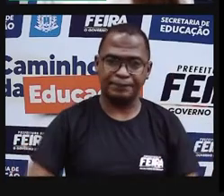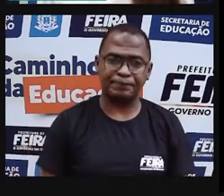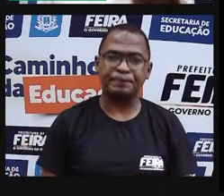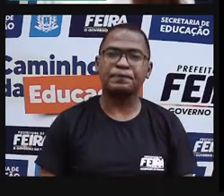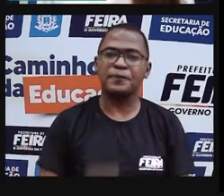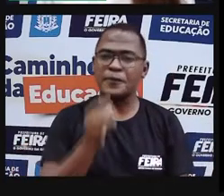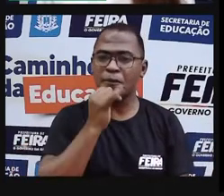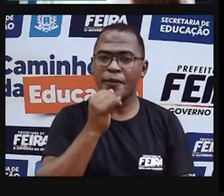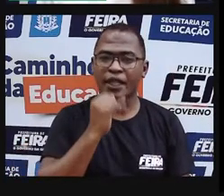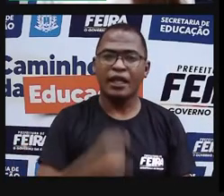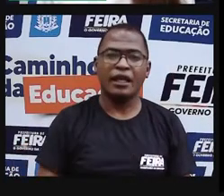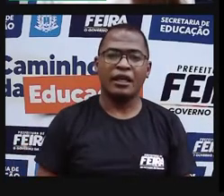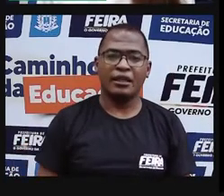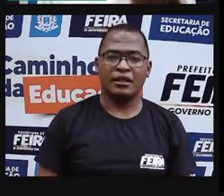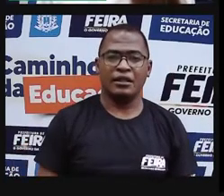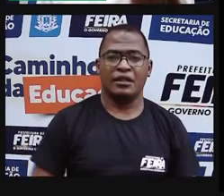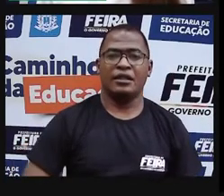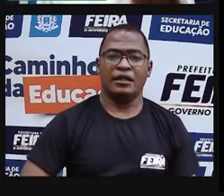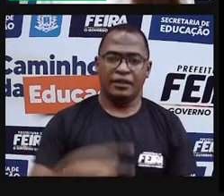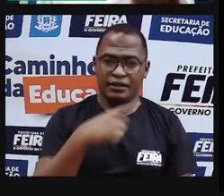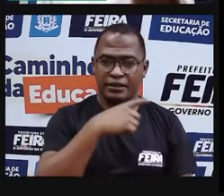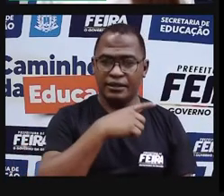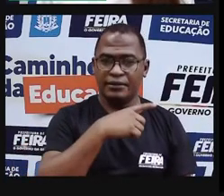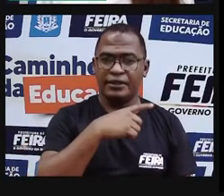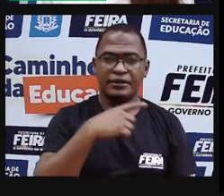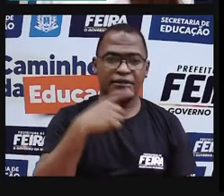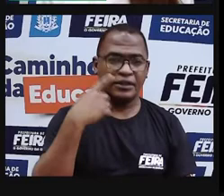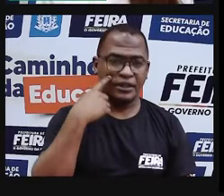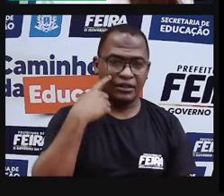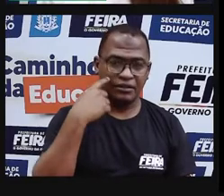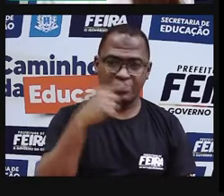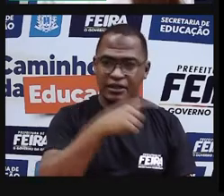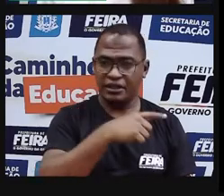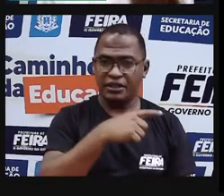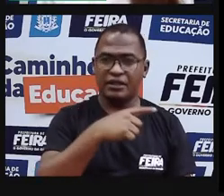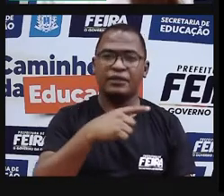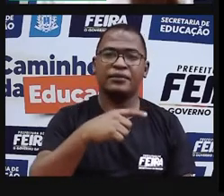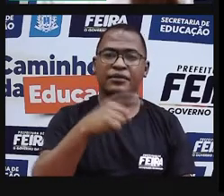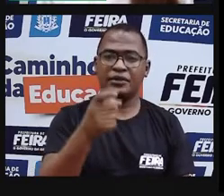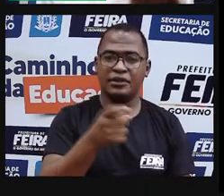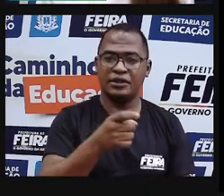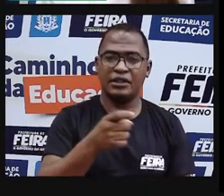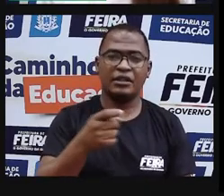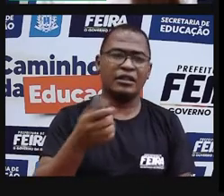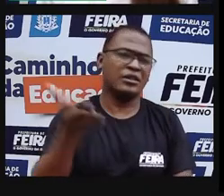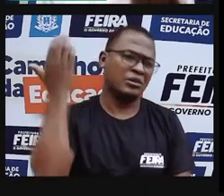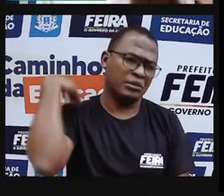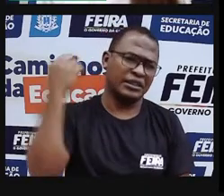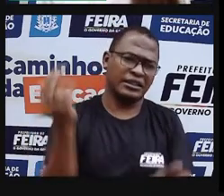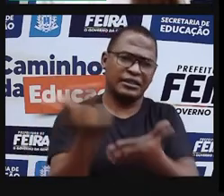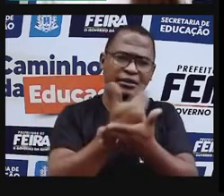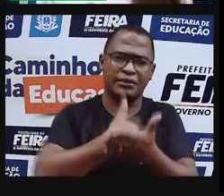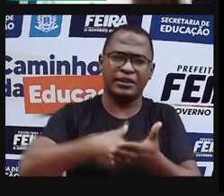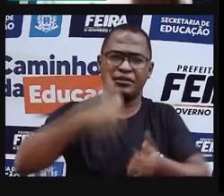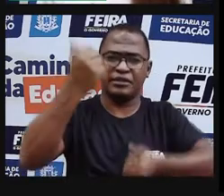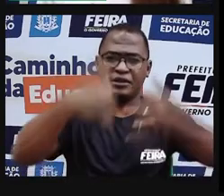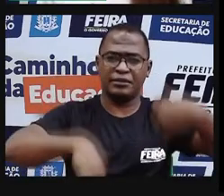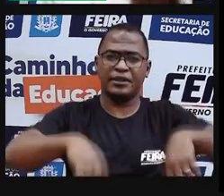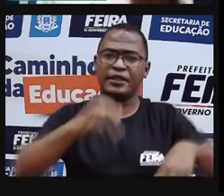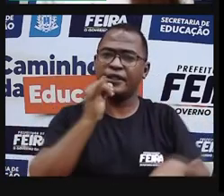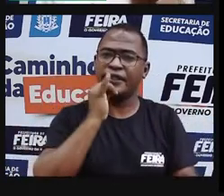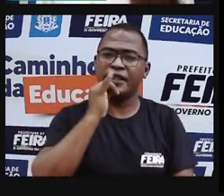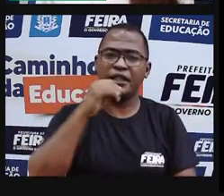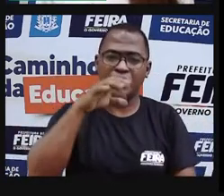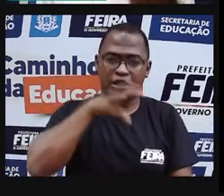foi muito trabalhada, né? Na aula passada, na aula de português, quando eu apresentei o tema